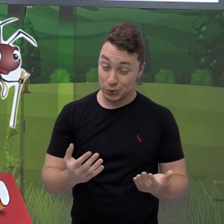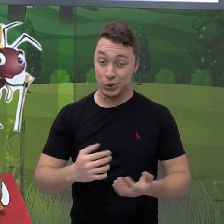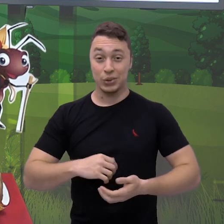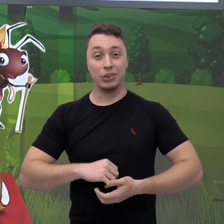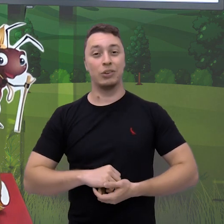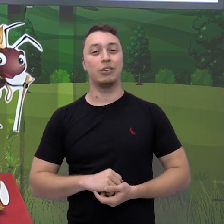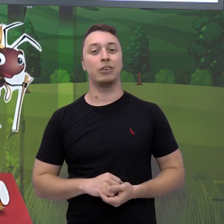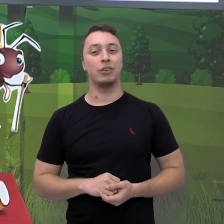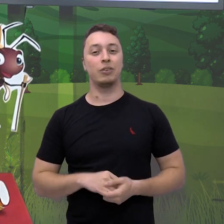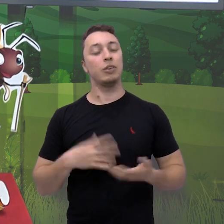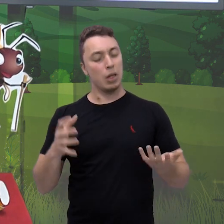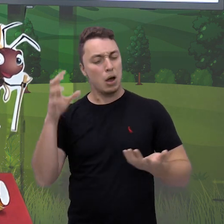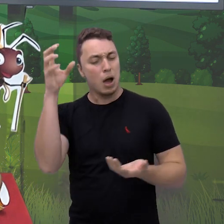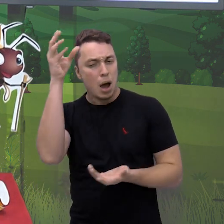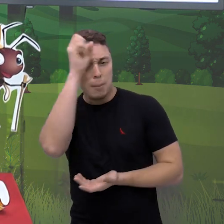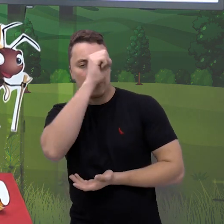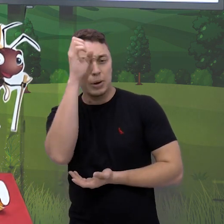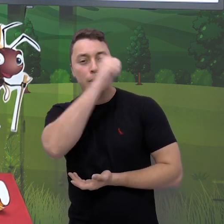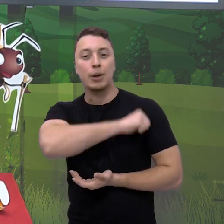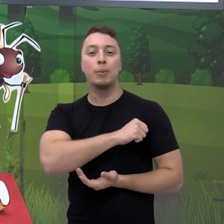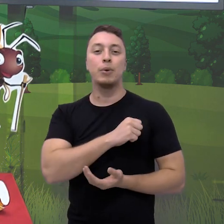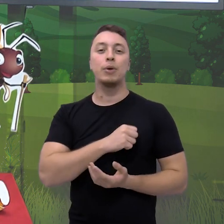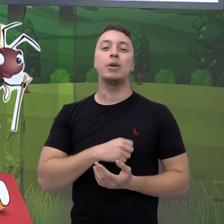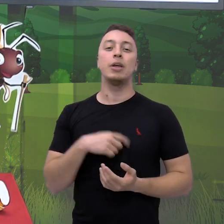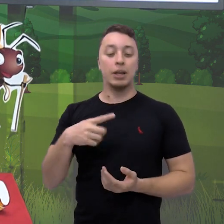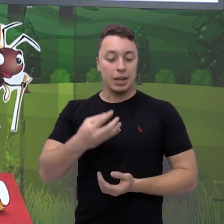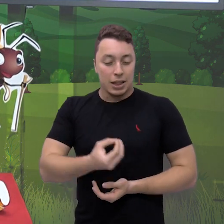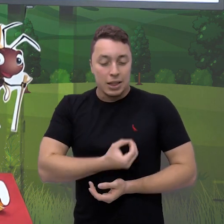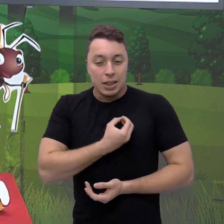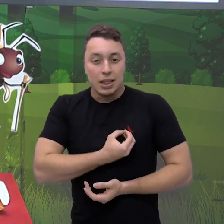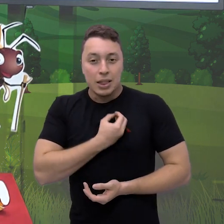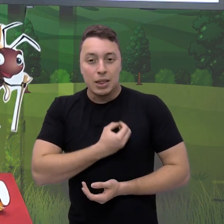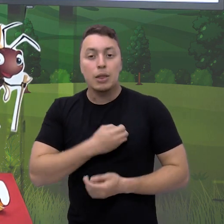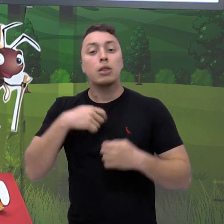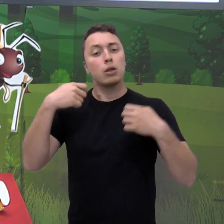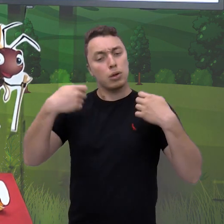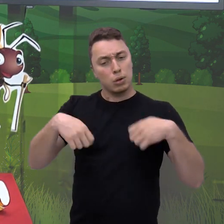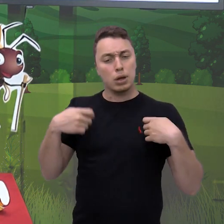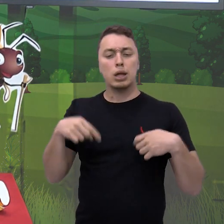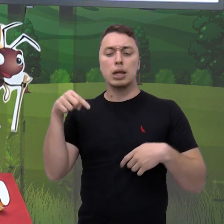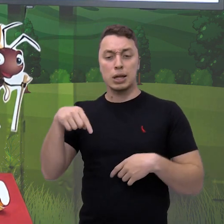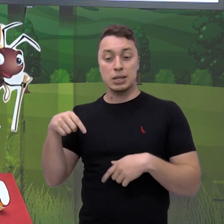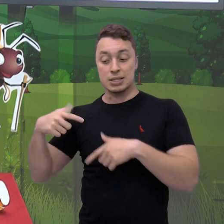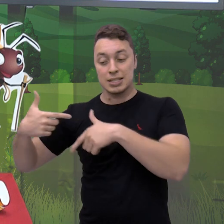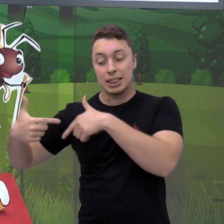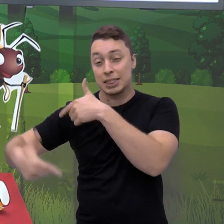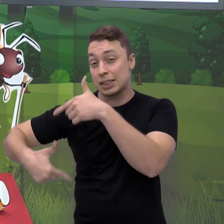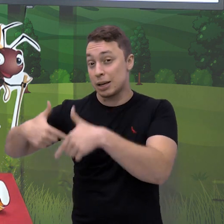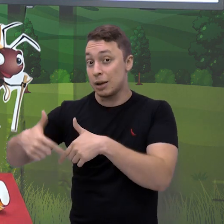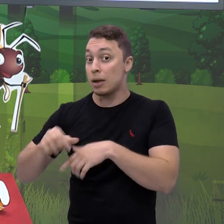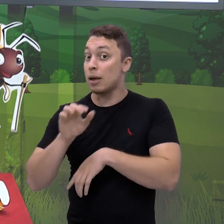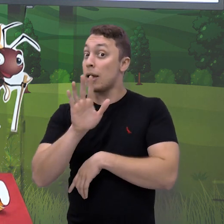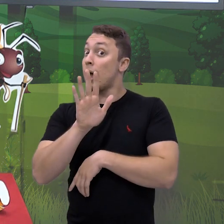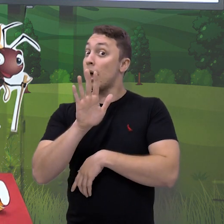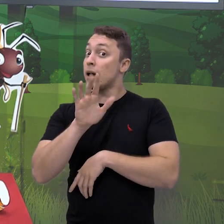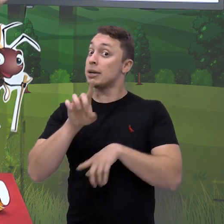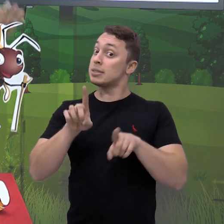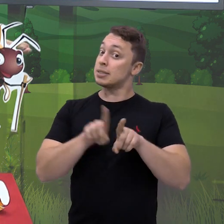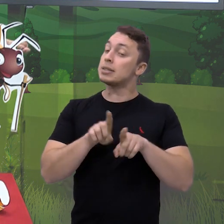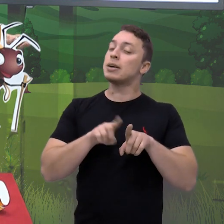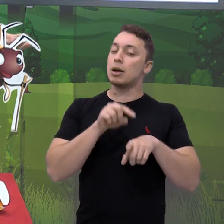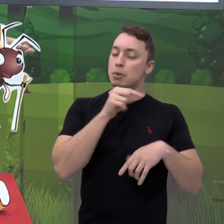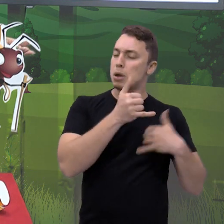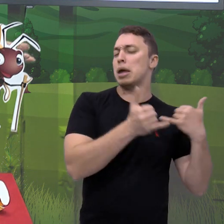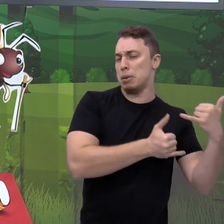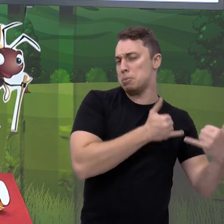aprendemos com a cigarra e a formiga, que na nossa vida precisa ter momentos de trabalho, mas também precisa ter momentos de